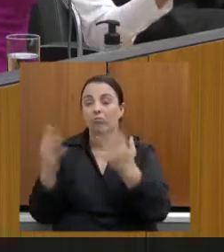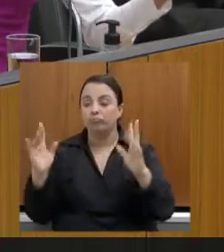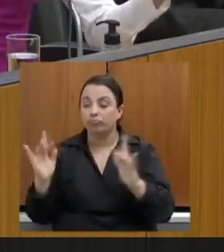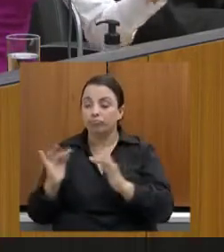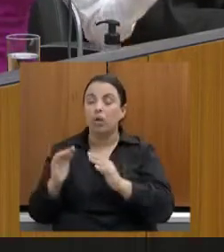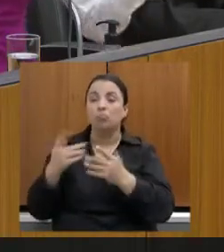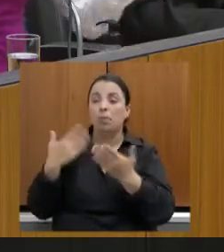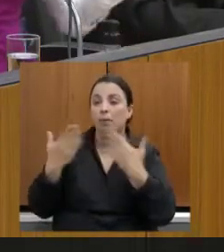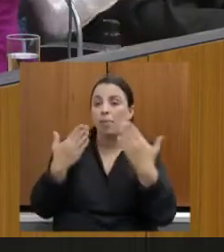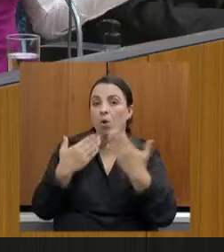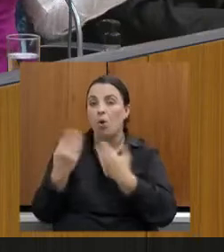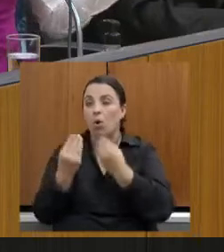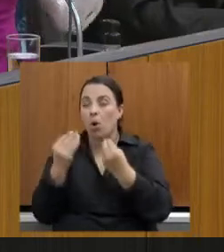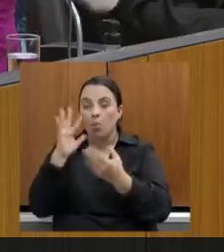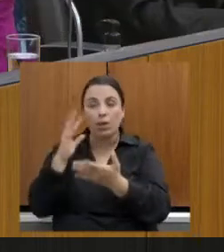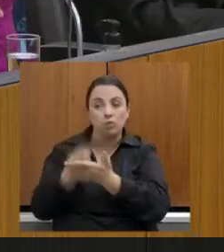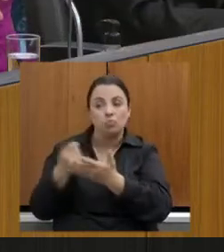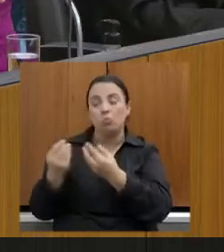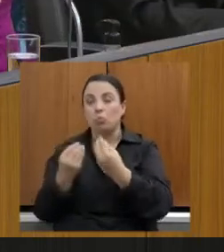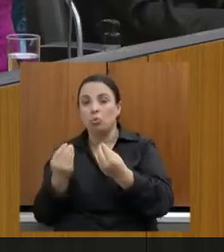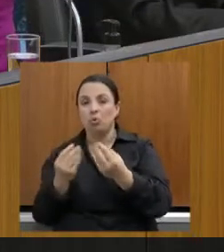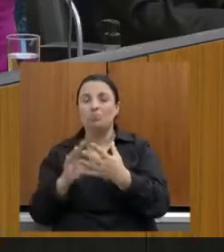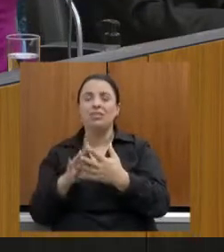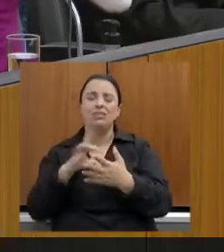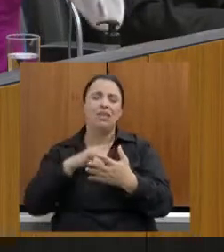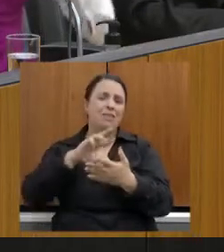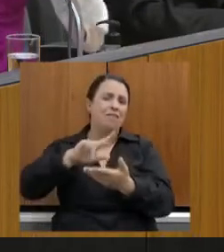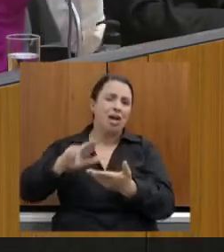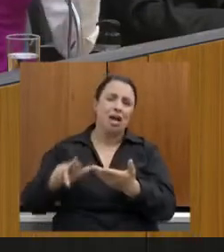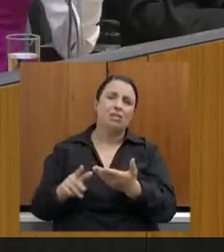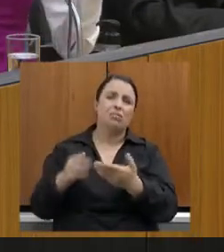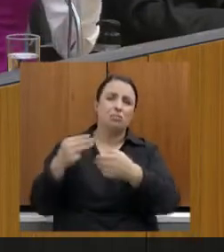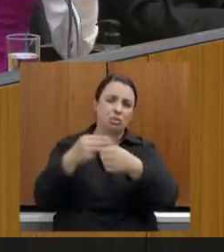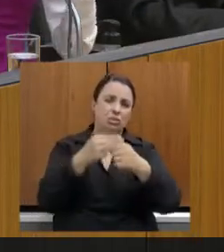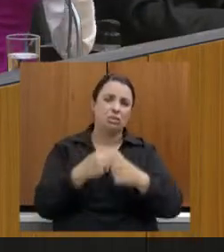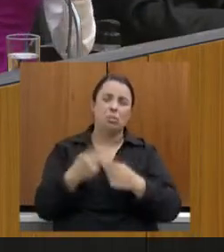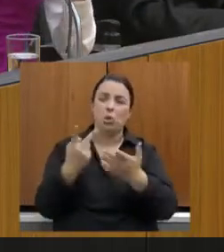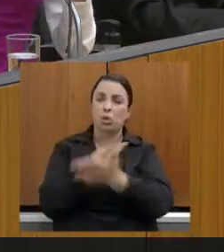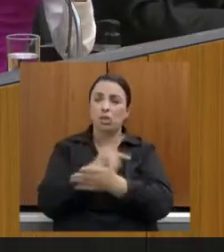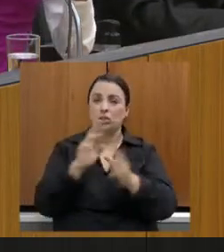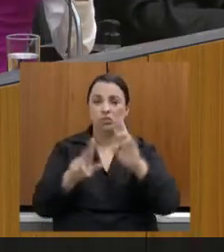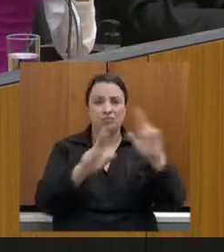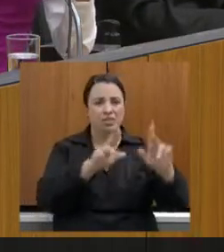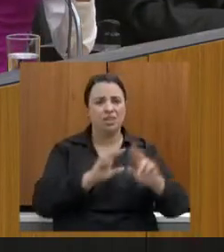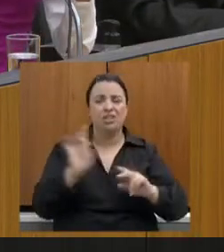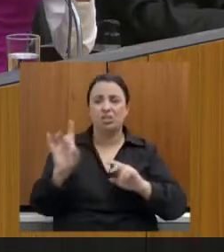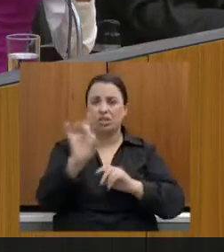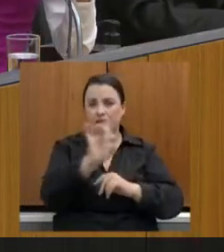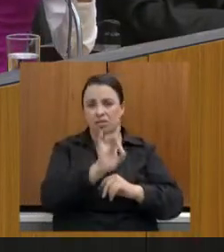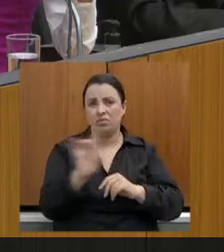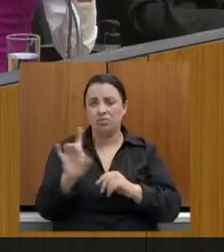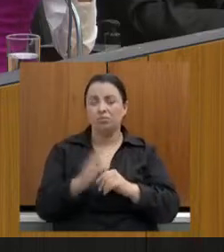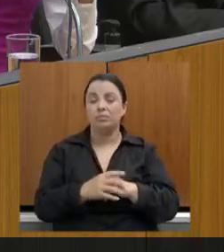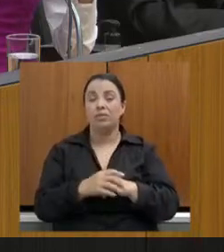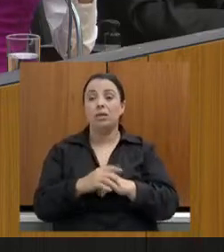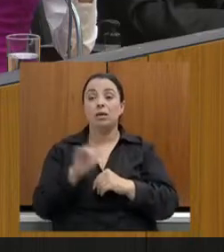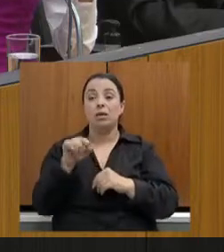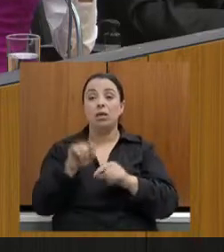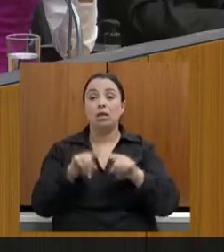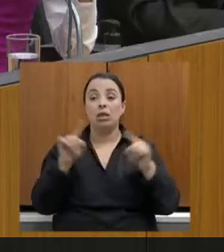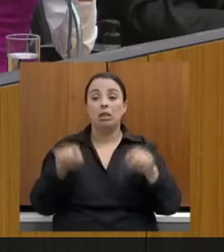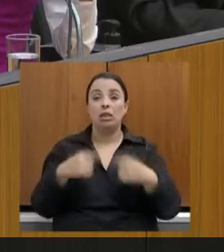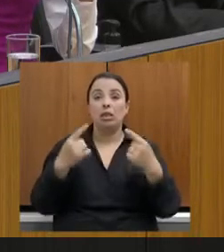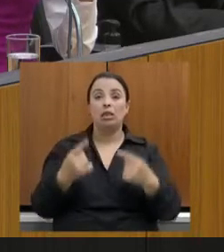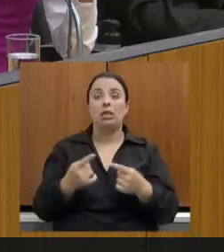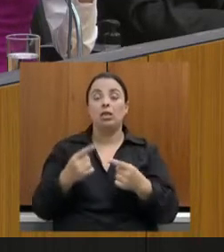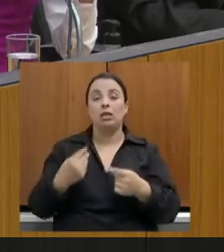diversos. Mas é uma questão, sim, e inclusive esse ponto do desafio da participação